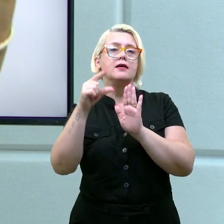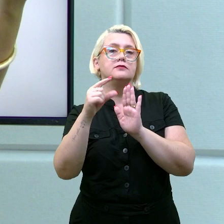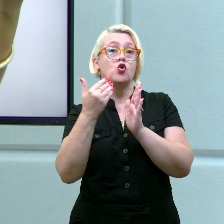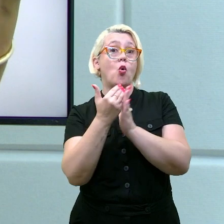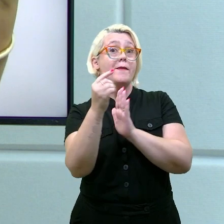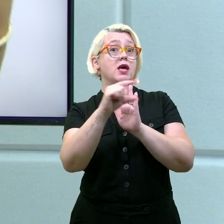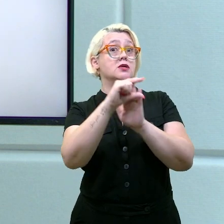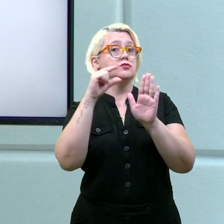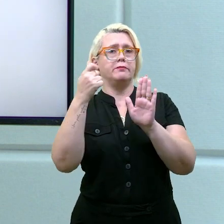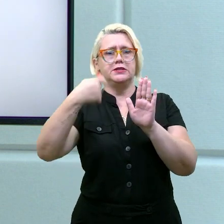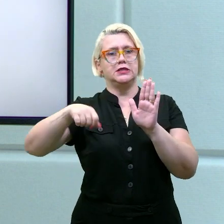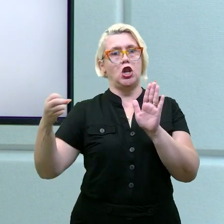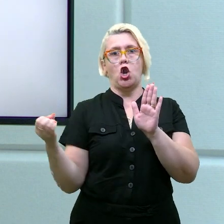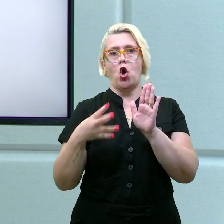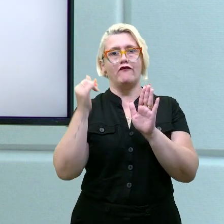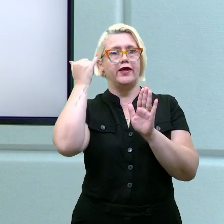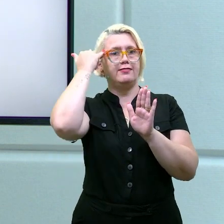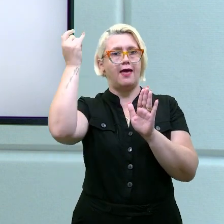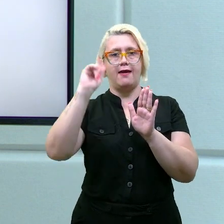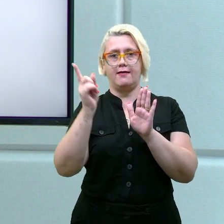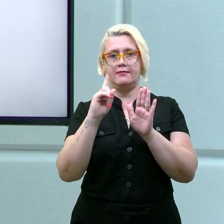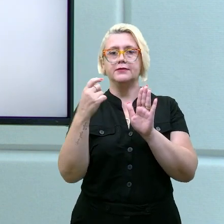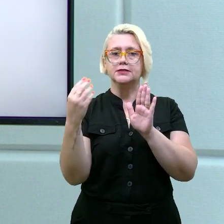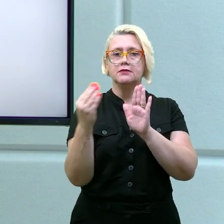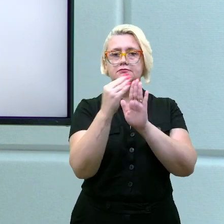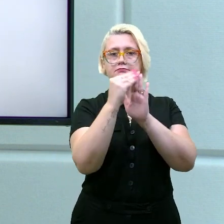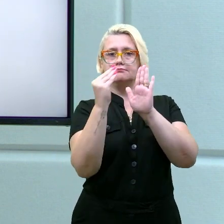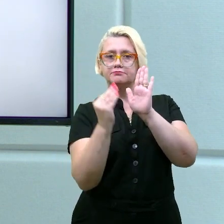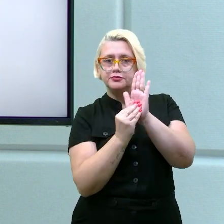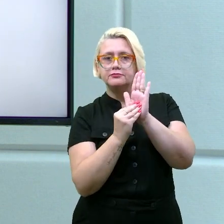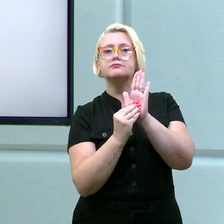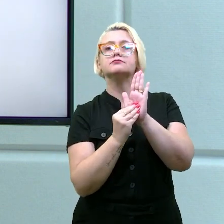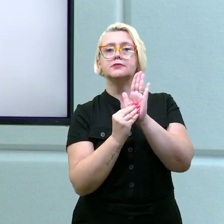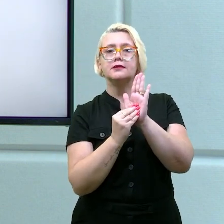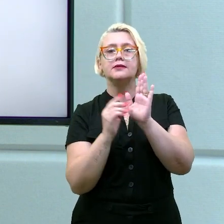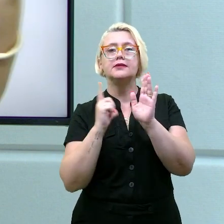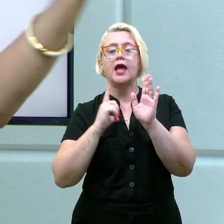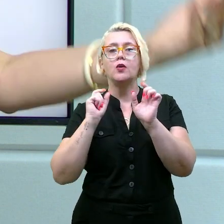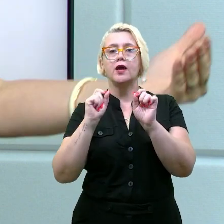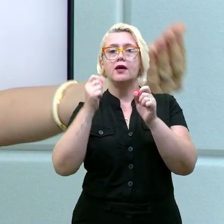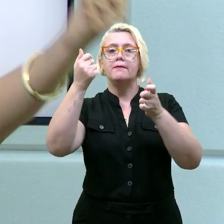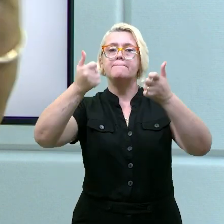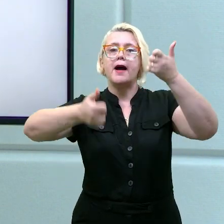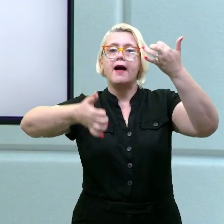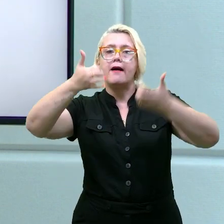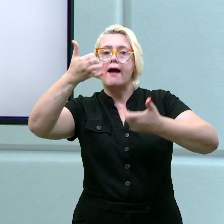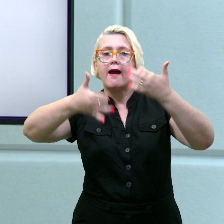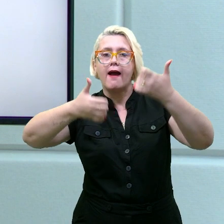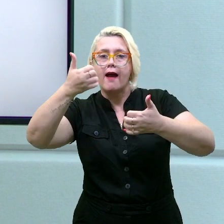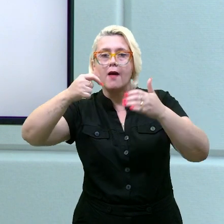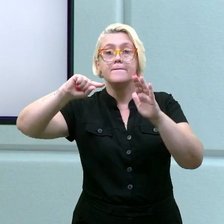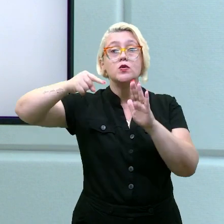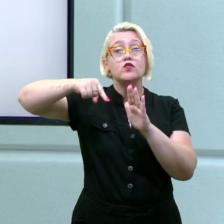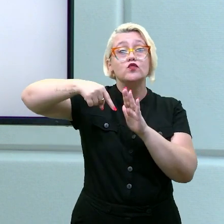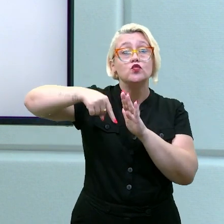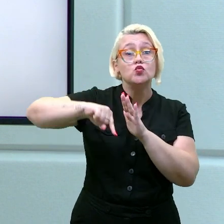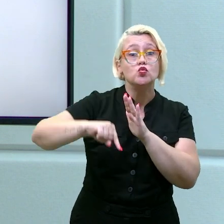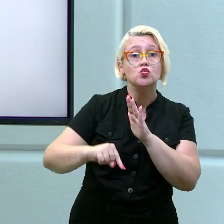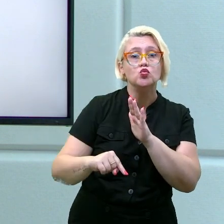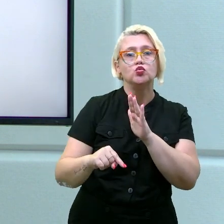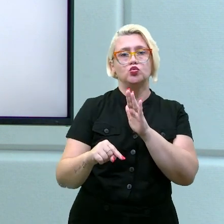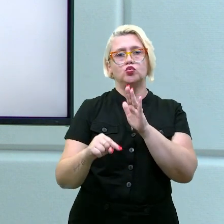precisa de uma ideia nova. Você pega a que está lá. E agora você tem que desenvolver, aprofundar,